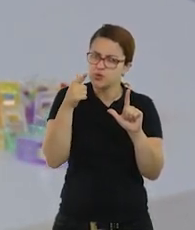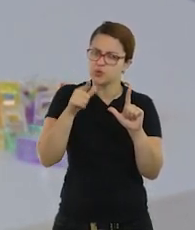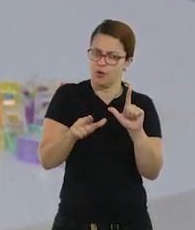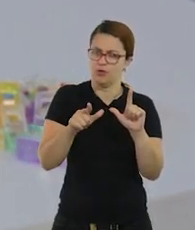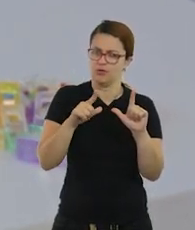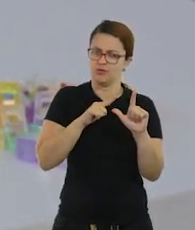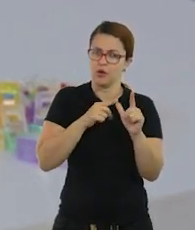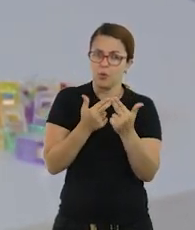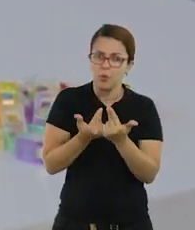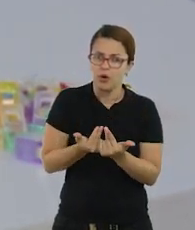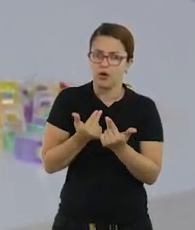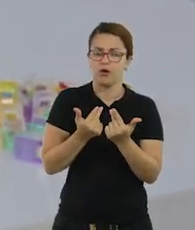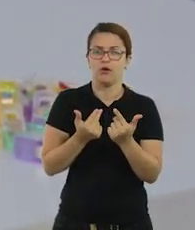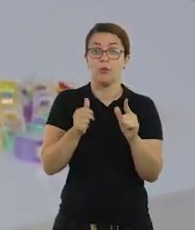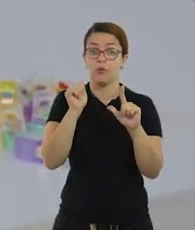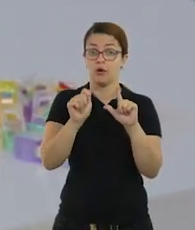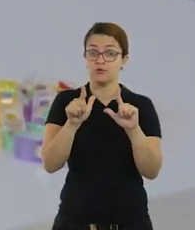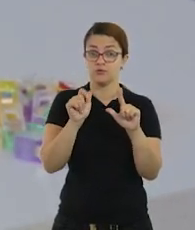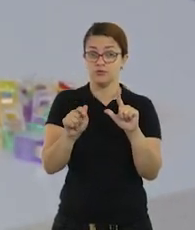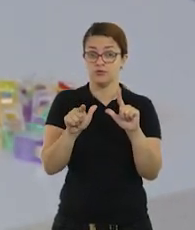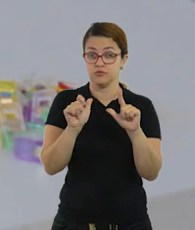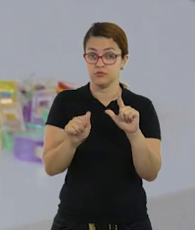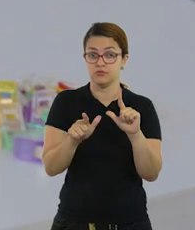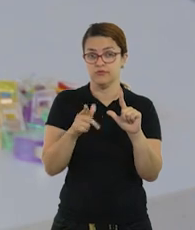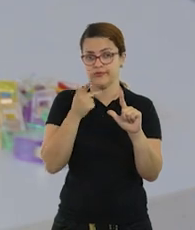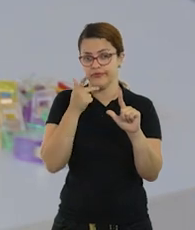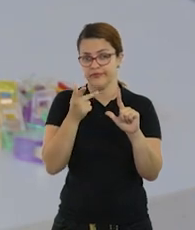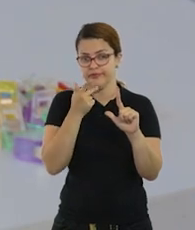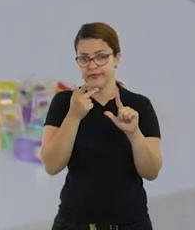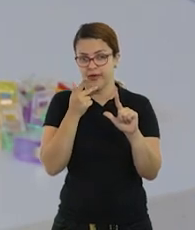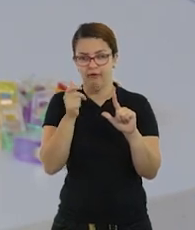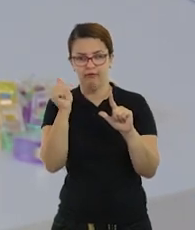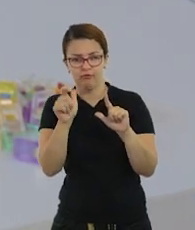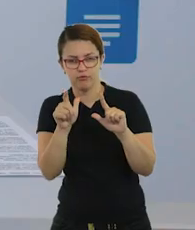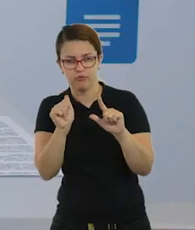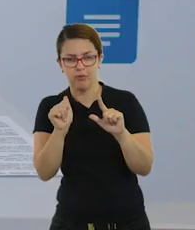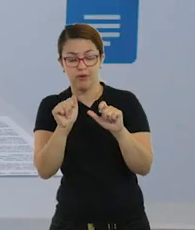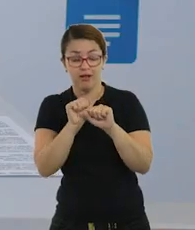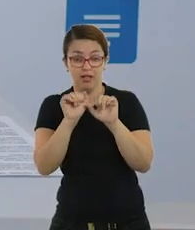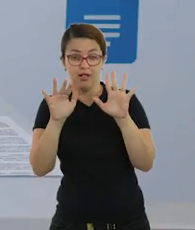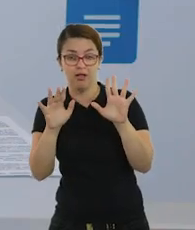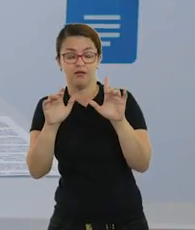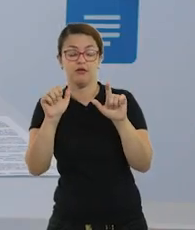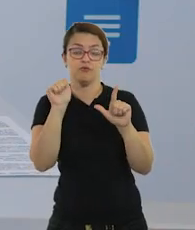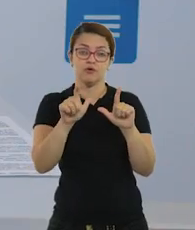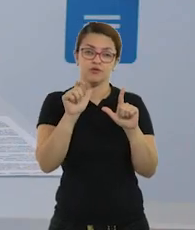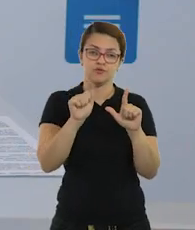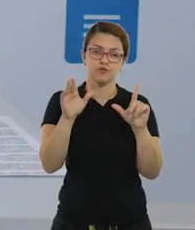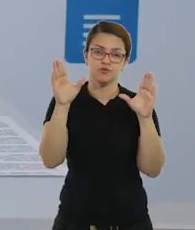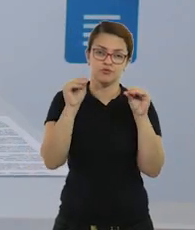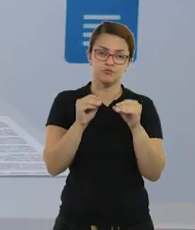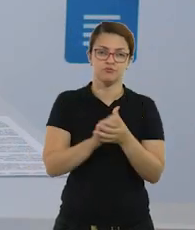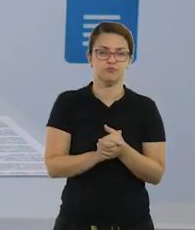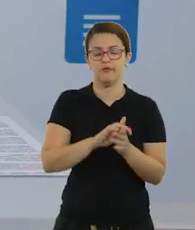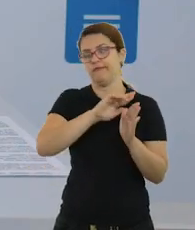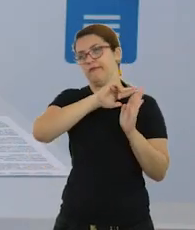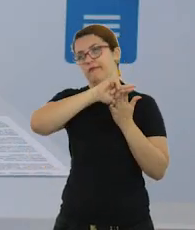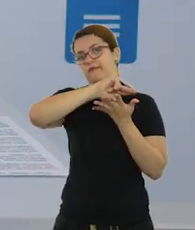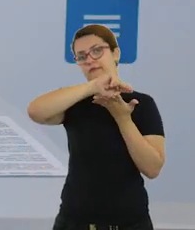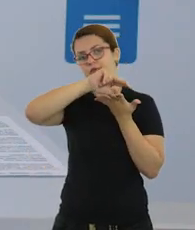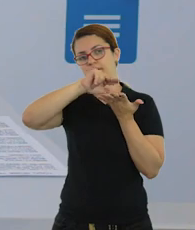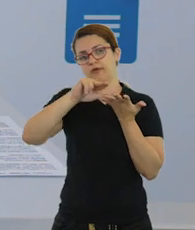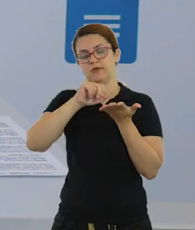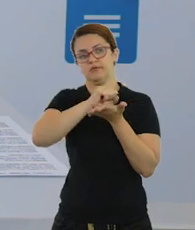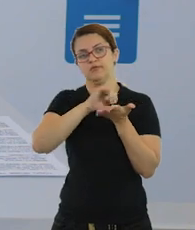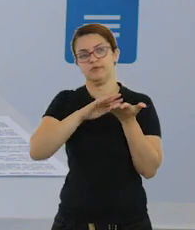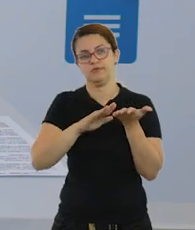que se repete? O azul, muito provavelmente ele vai falar o azul claro ou o azul escuro. Existem diversas possibilidades